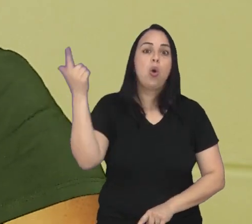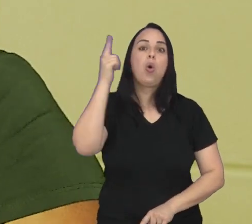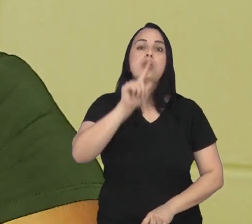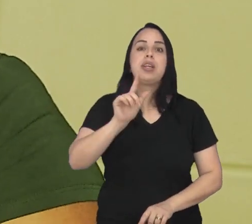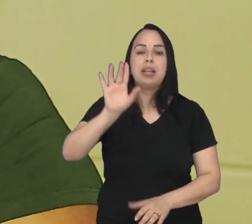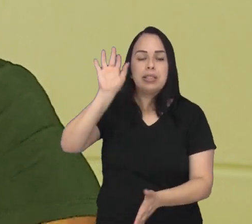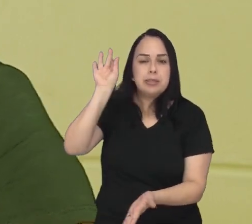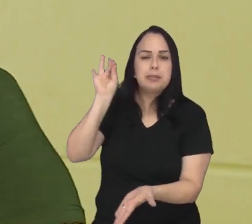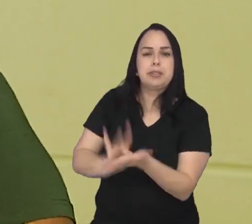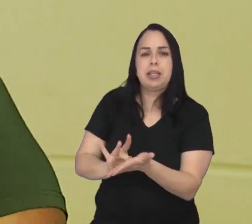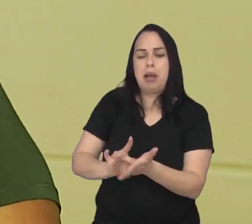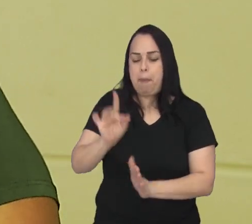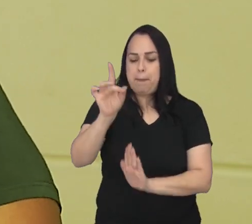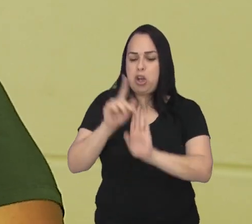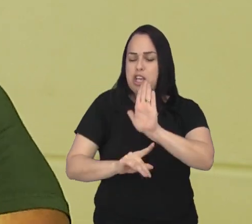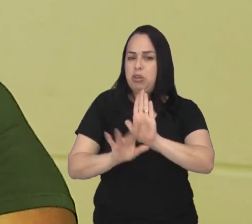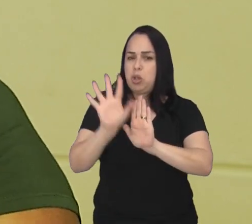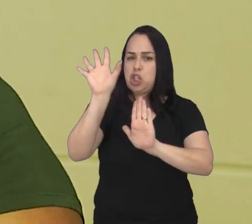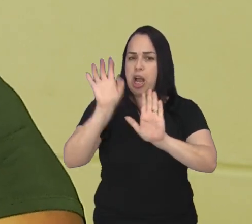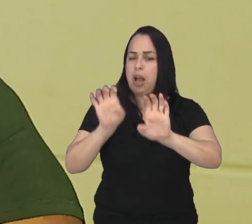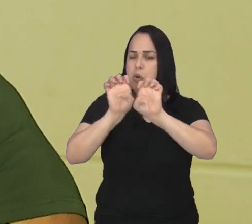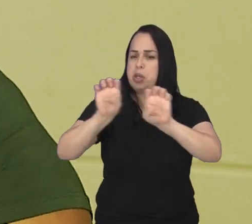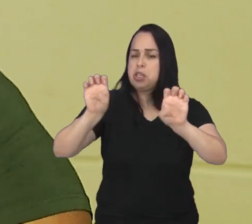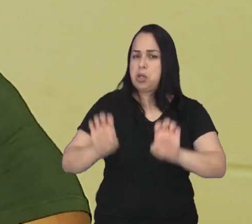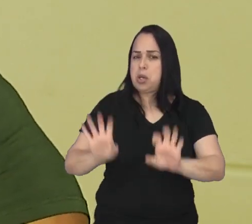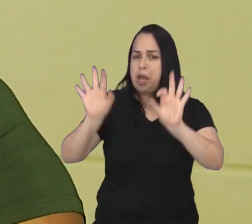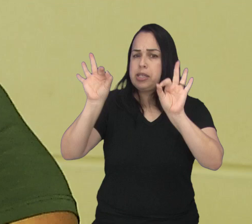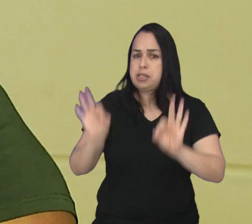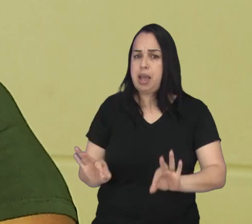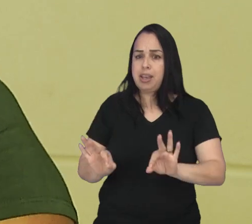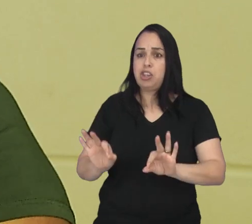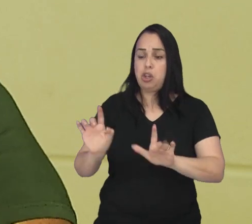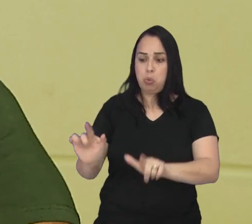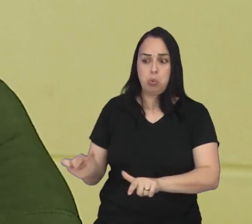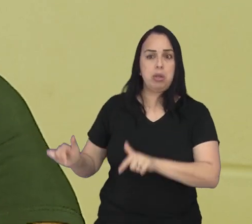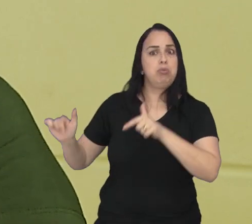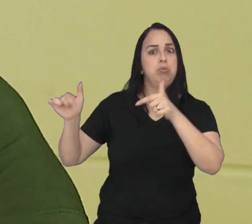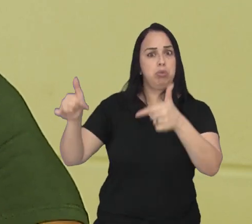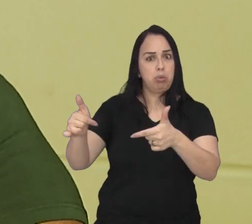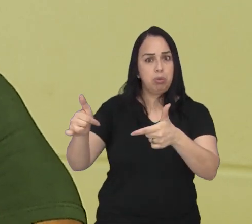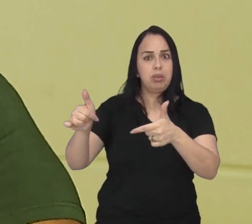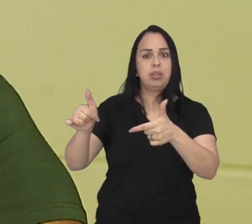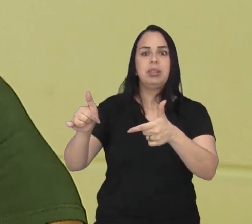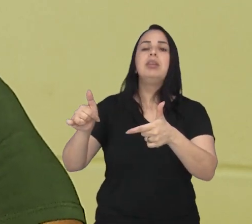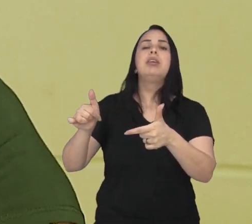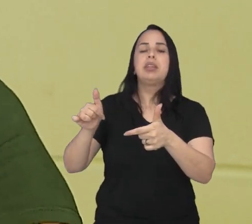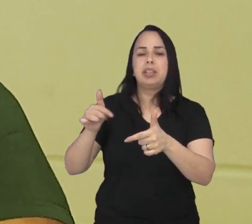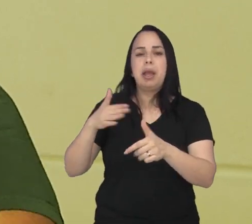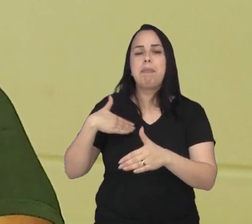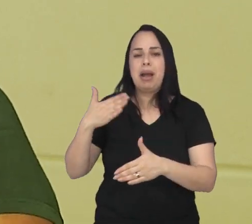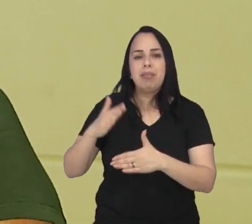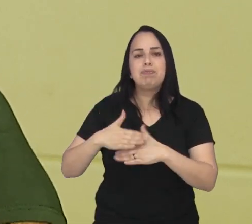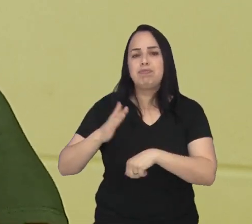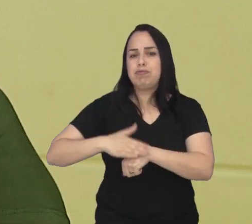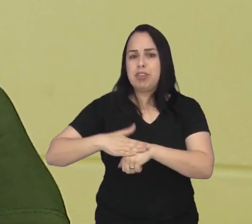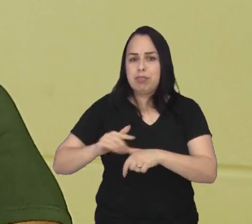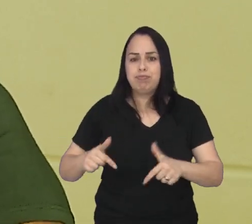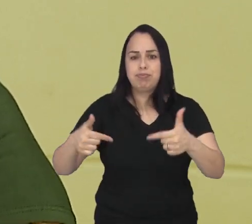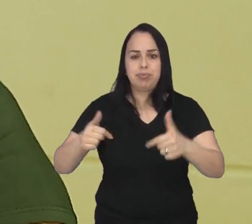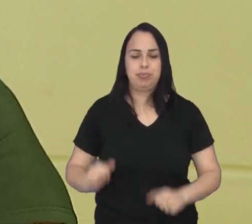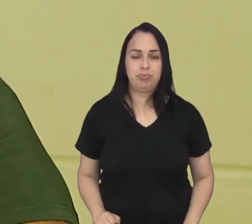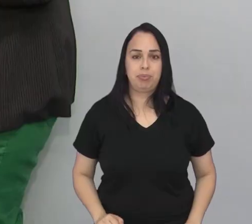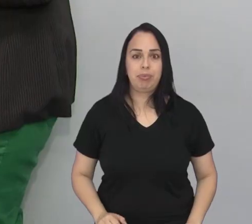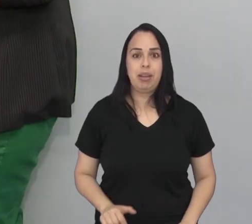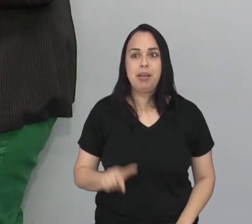a gente já consiga ter realmente um programa estruturado e já com ações já previstas para o desenvolvimento